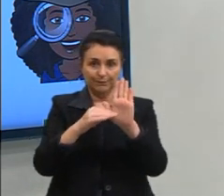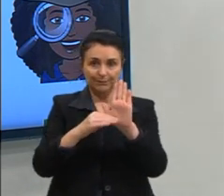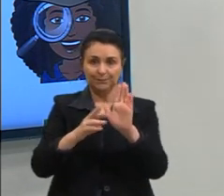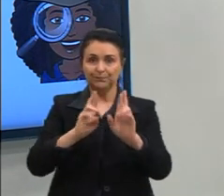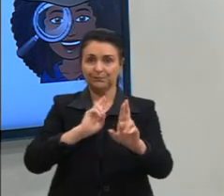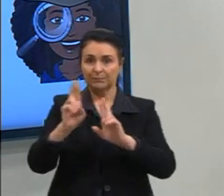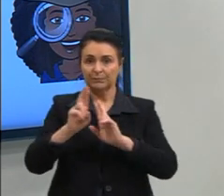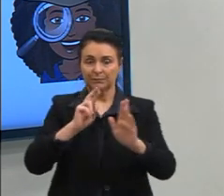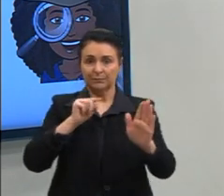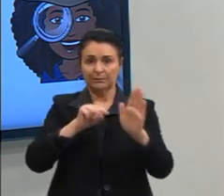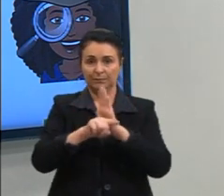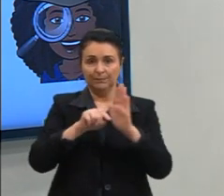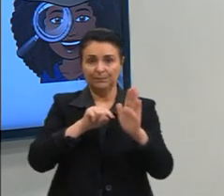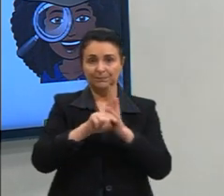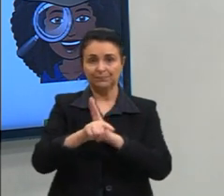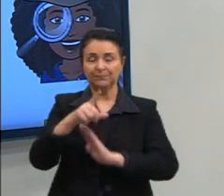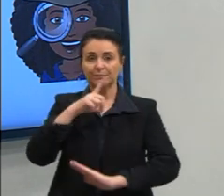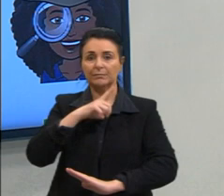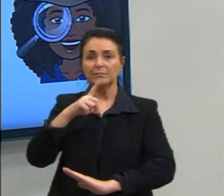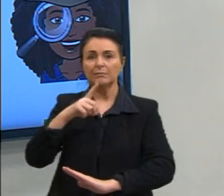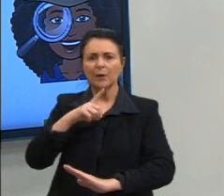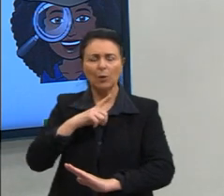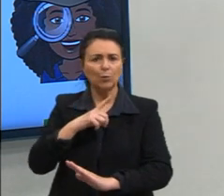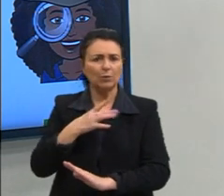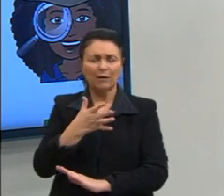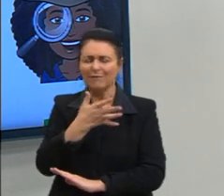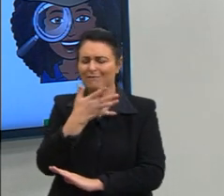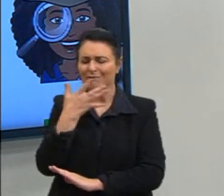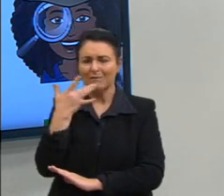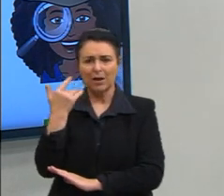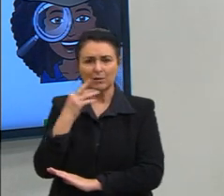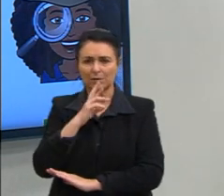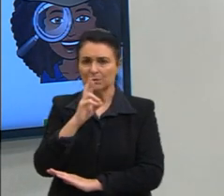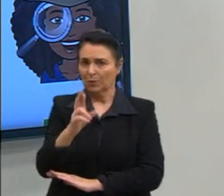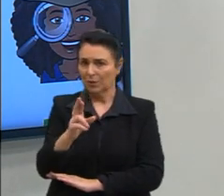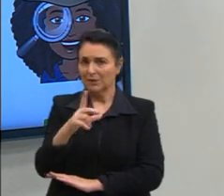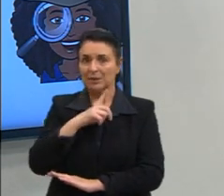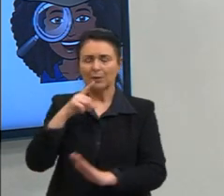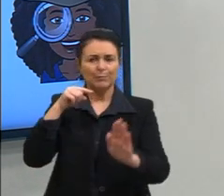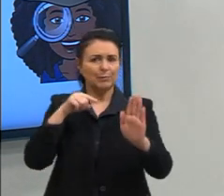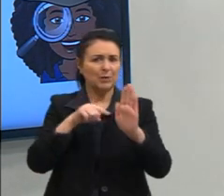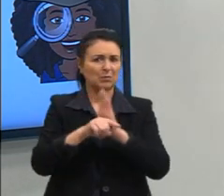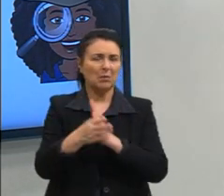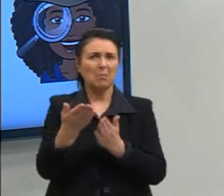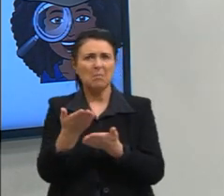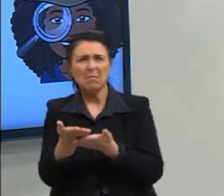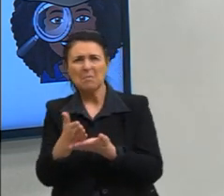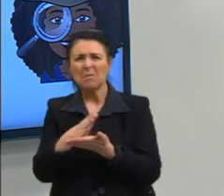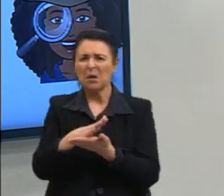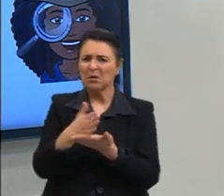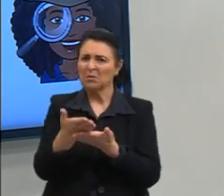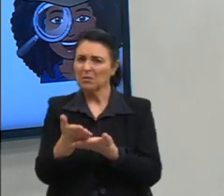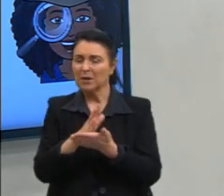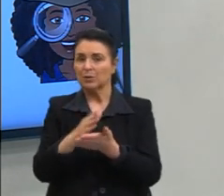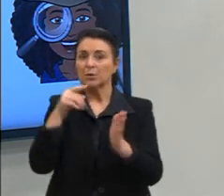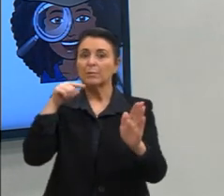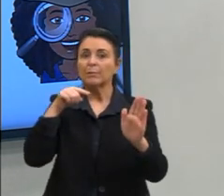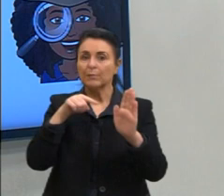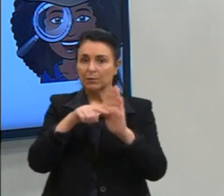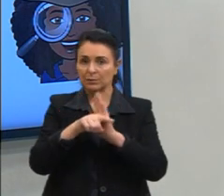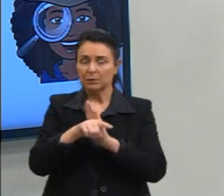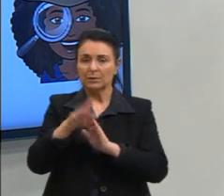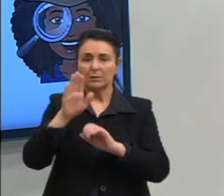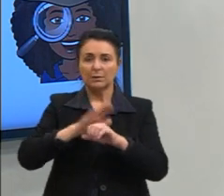às questões. Nós temos questões extremamente fáceis, temos questões medianas e questões que